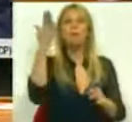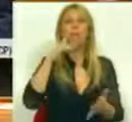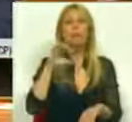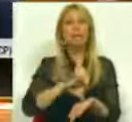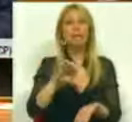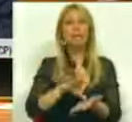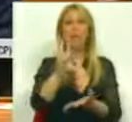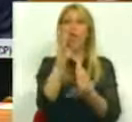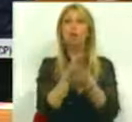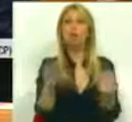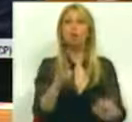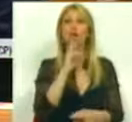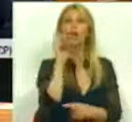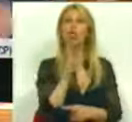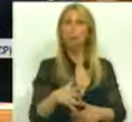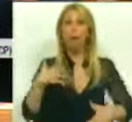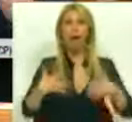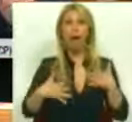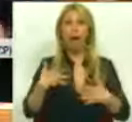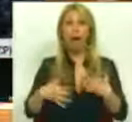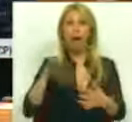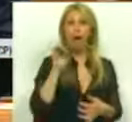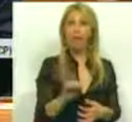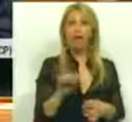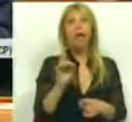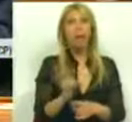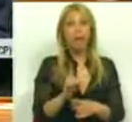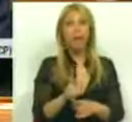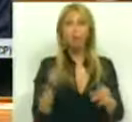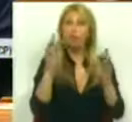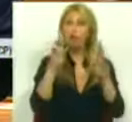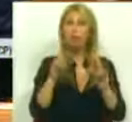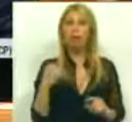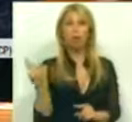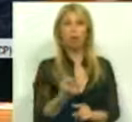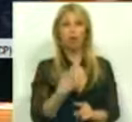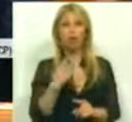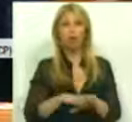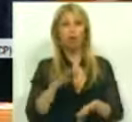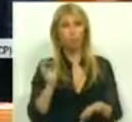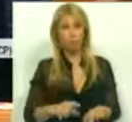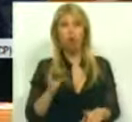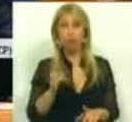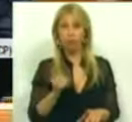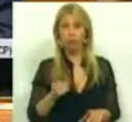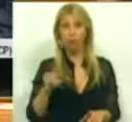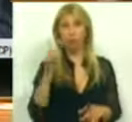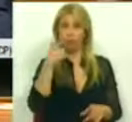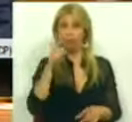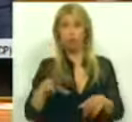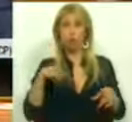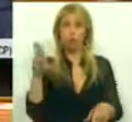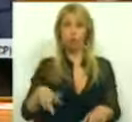respostas para os seus anseios. É isso que esperam de nós, foi para isso que nos elegeram, por isso